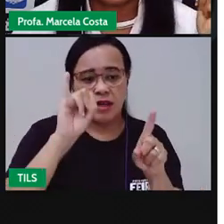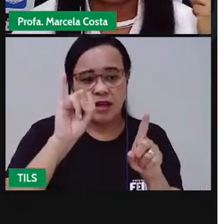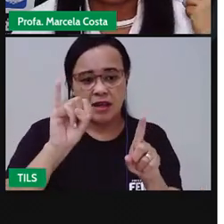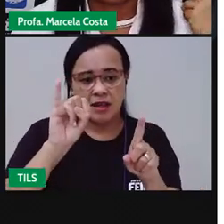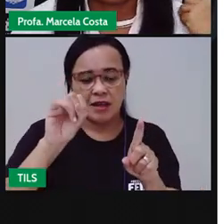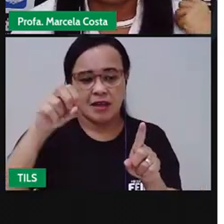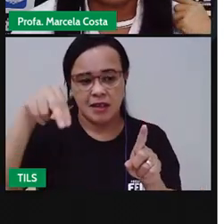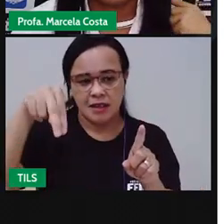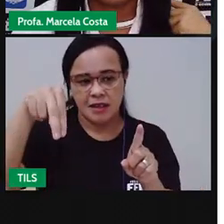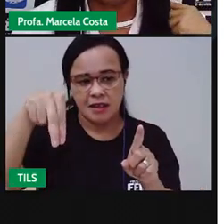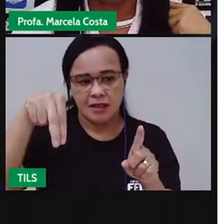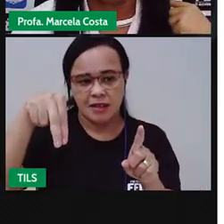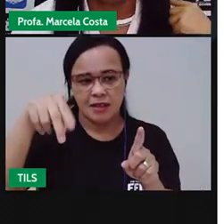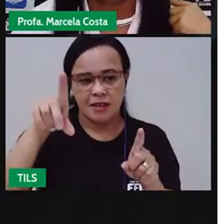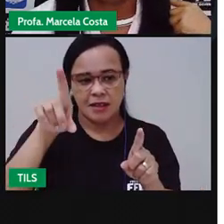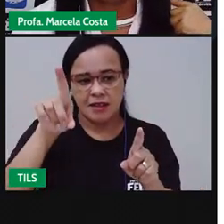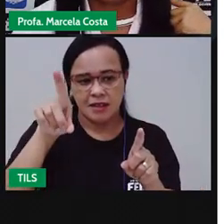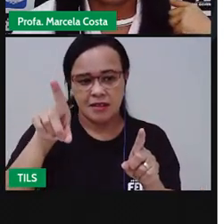escrita.